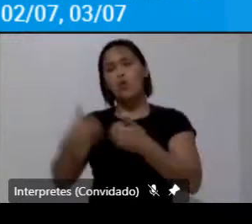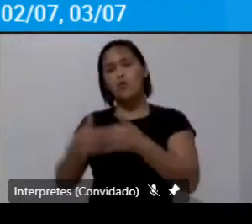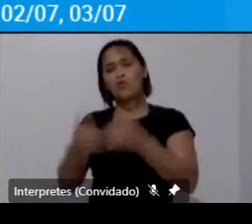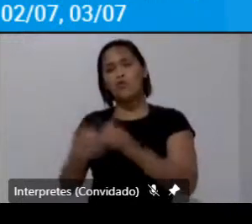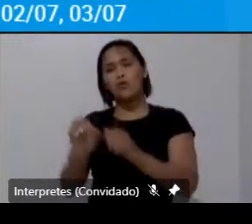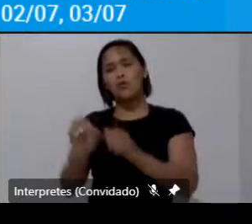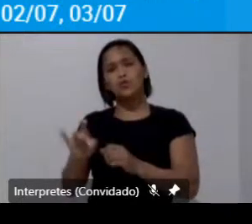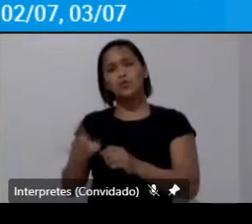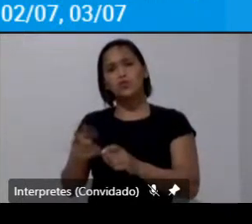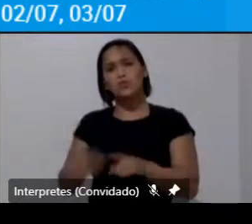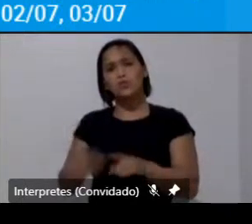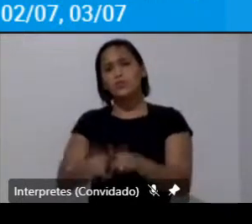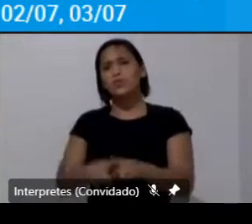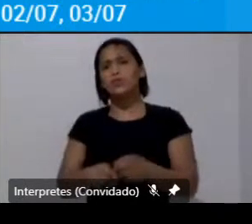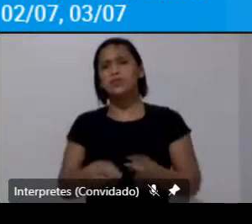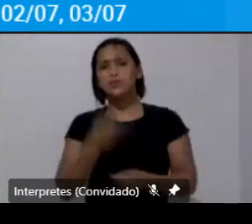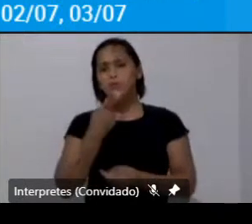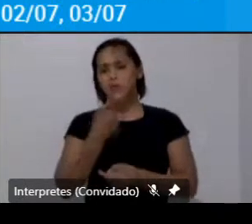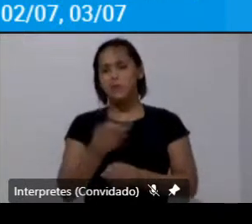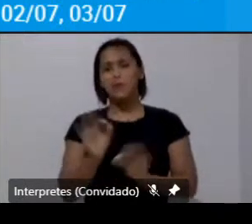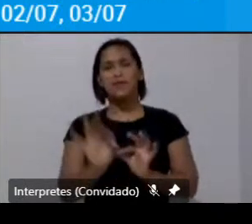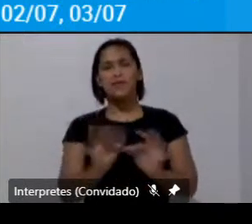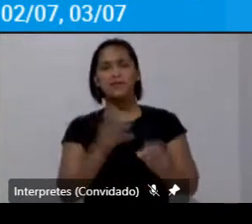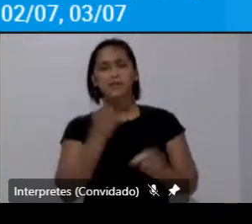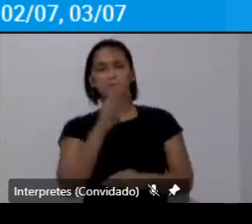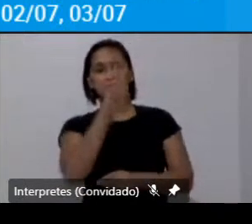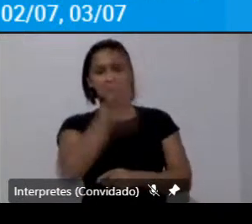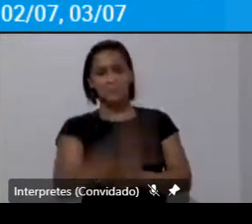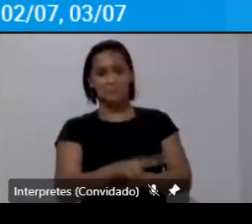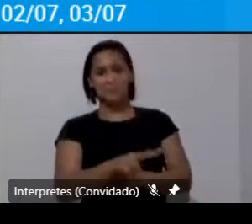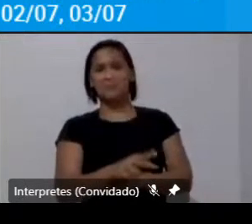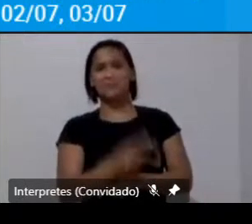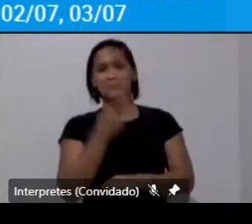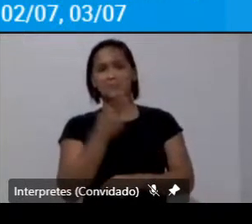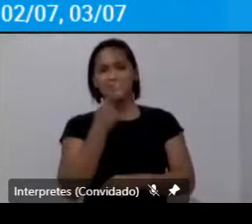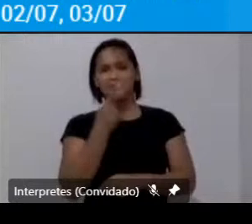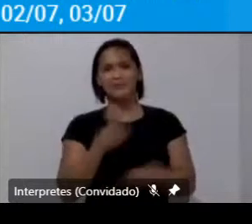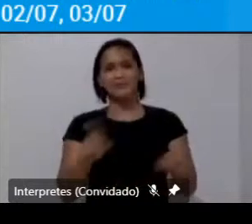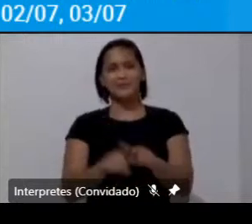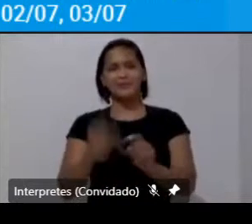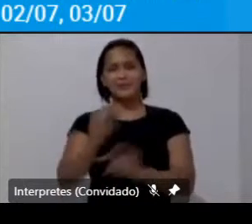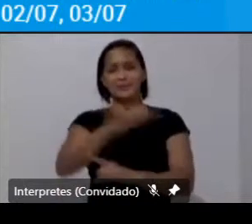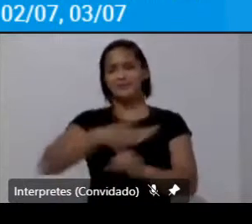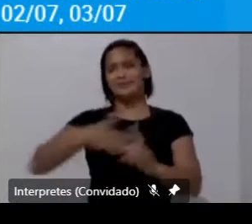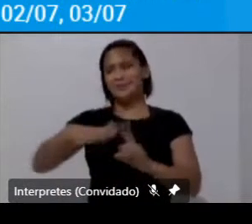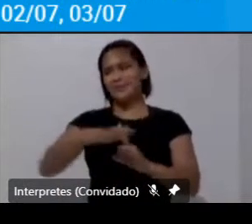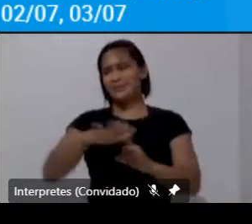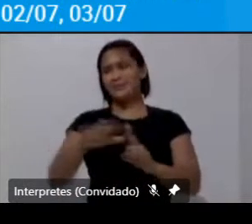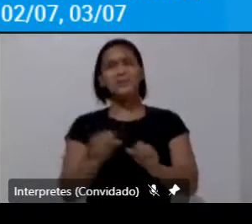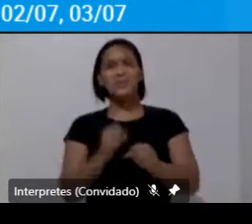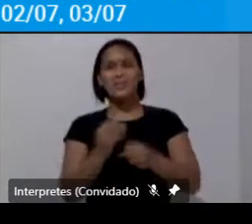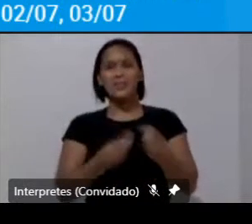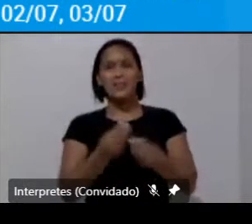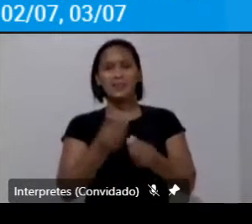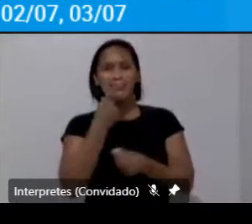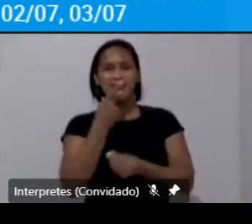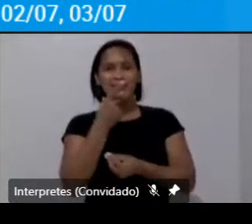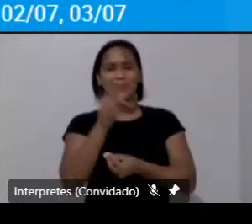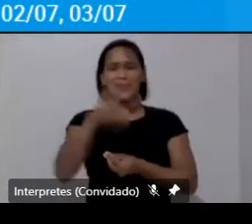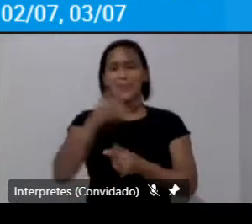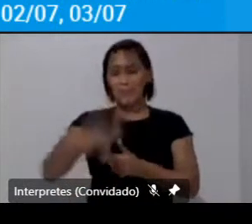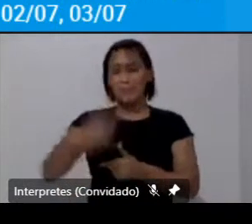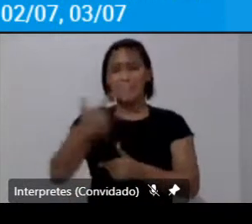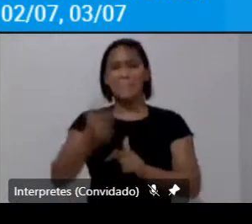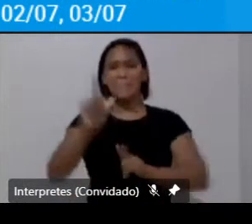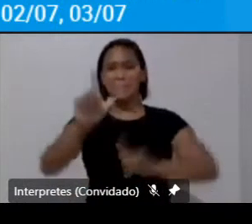e não olha sobre qual território sobre qual realidade sócio-espacial nós estamos falando o próximo eu sei que